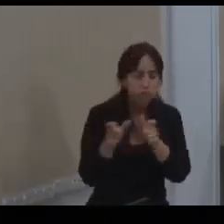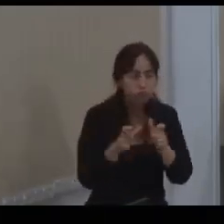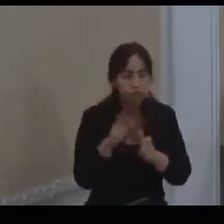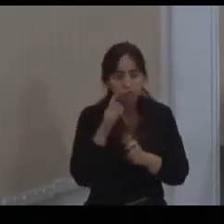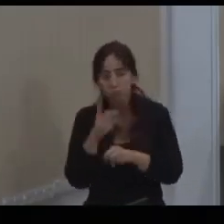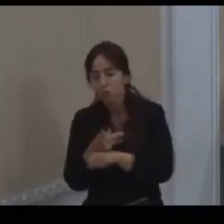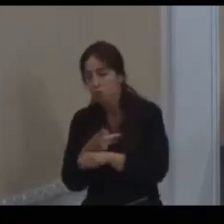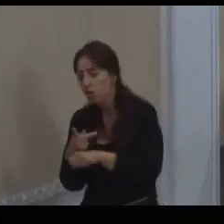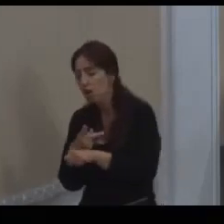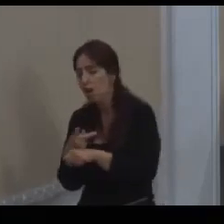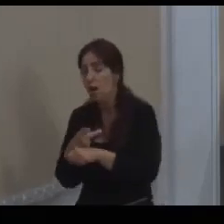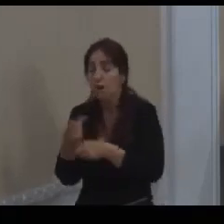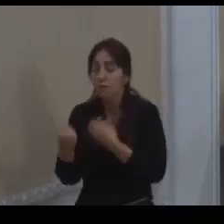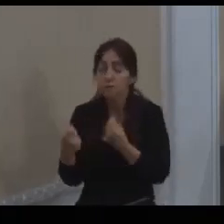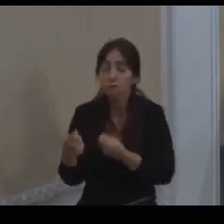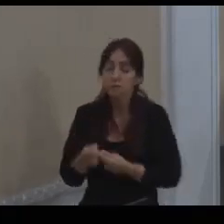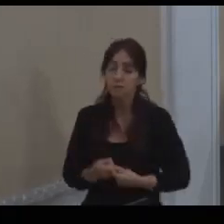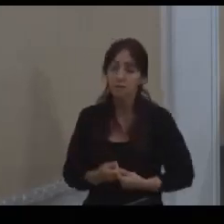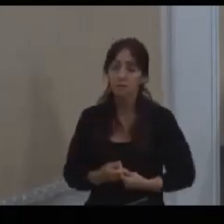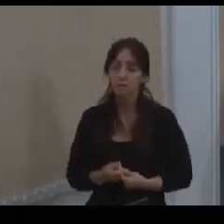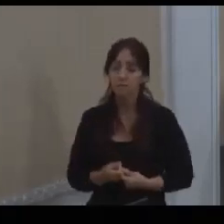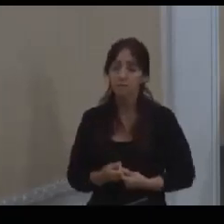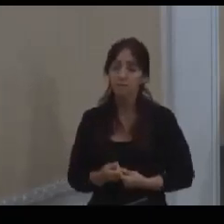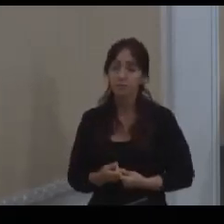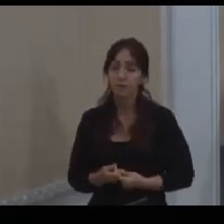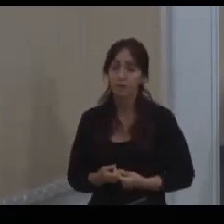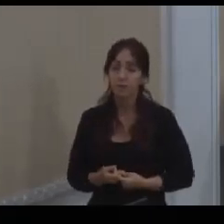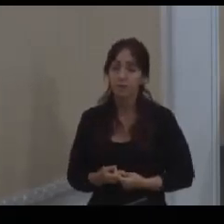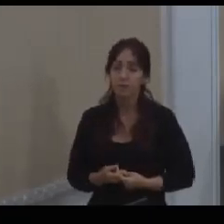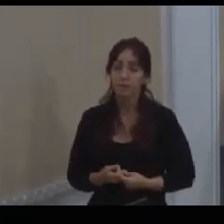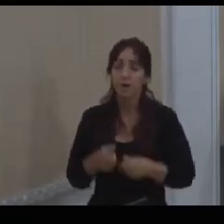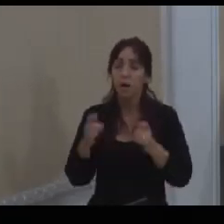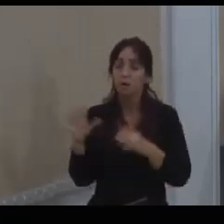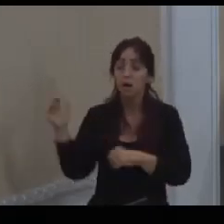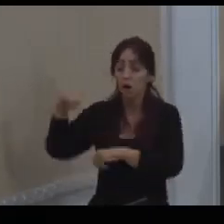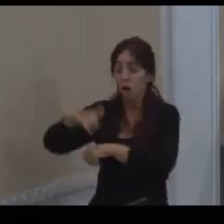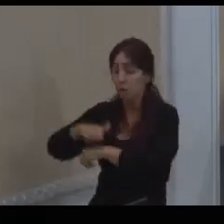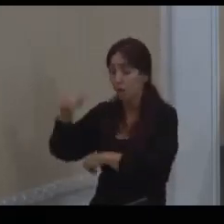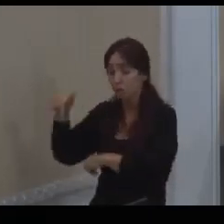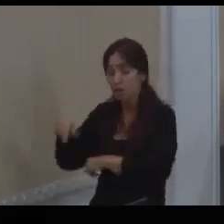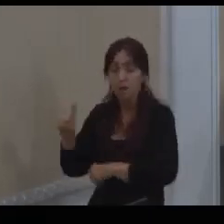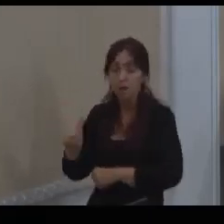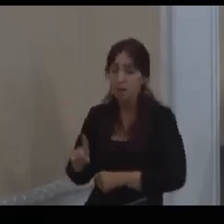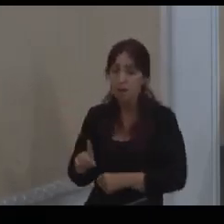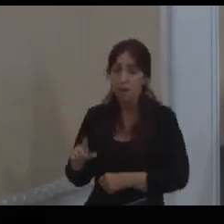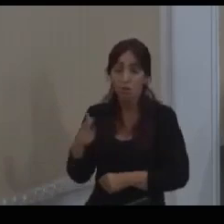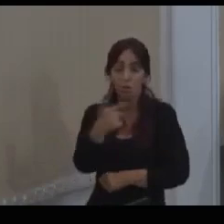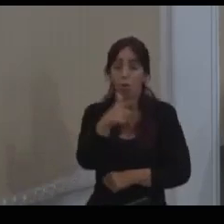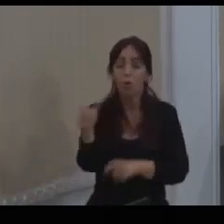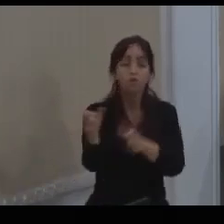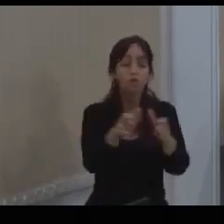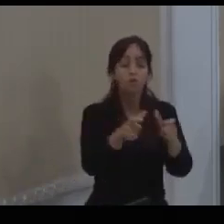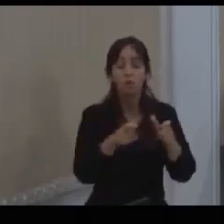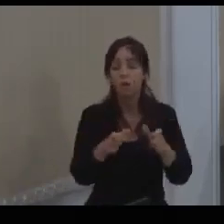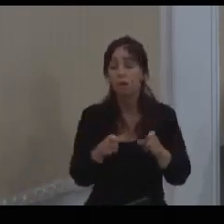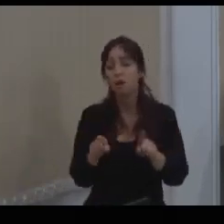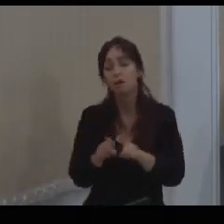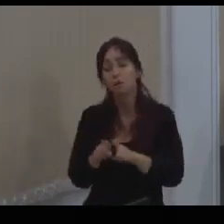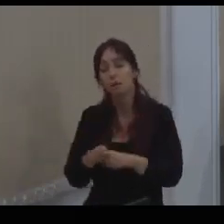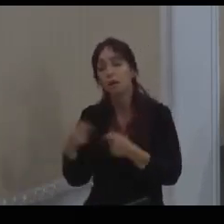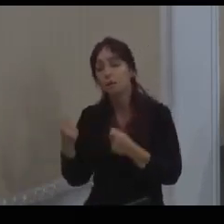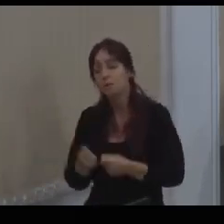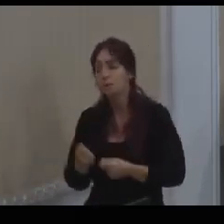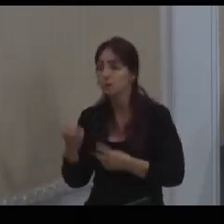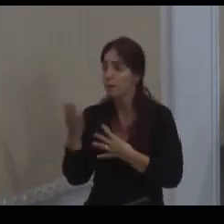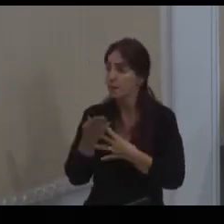ter que estudar as grandes glebas da cidade não é só o aeroporto outras glebas mesmo da periferia parcelar tem